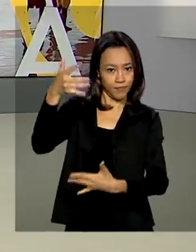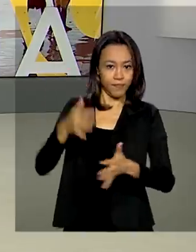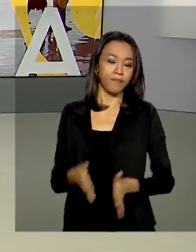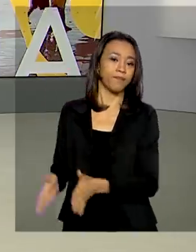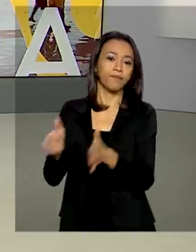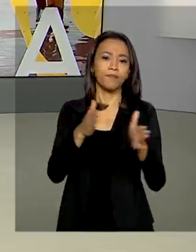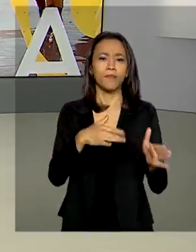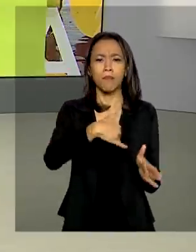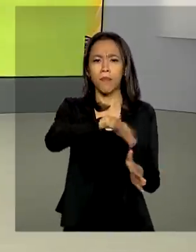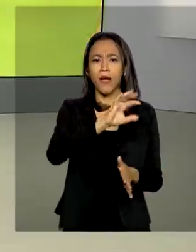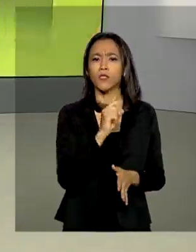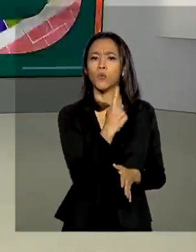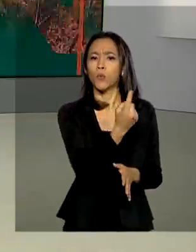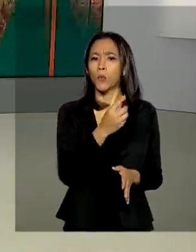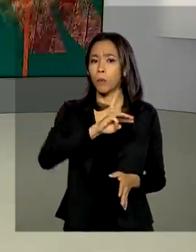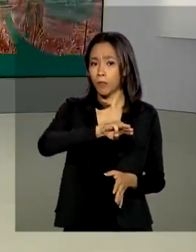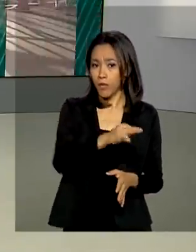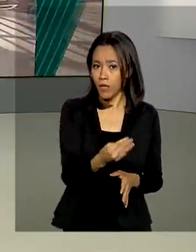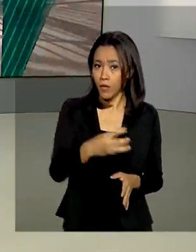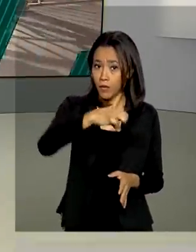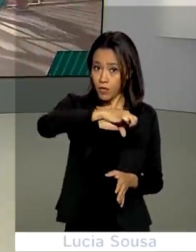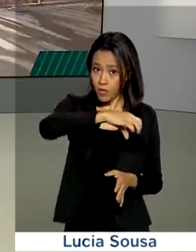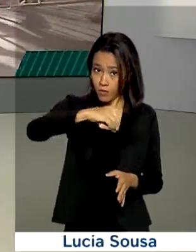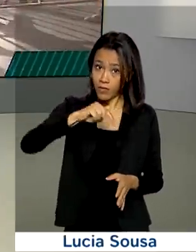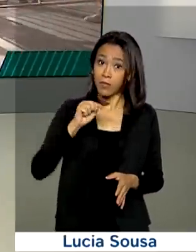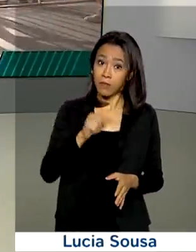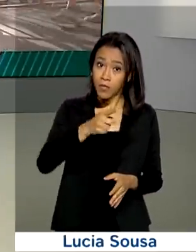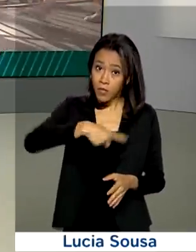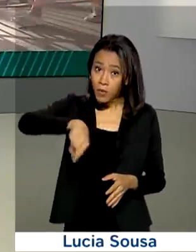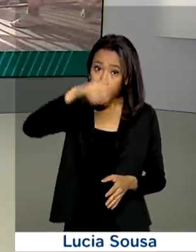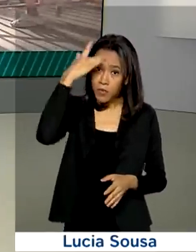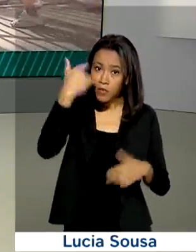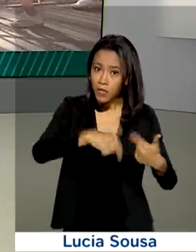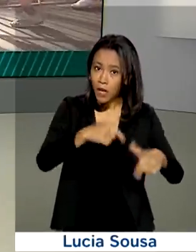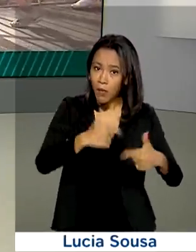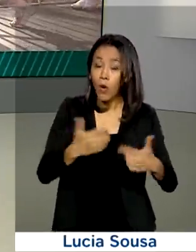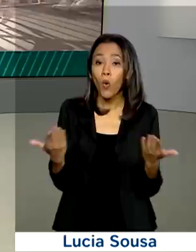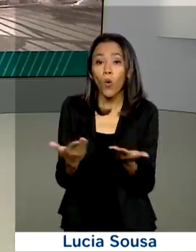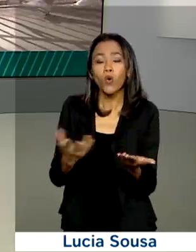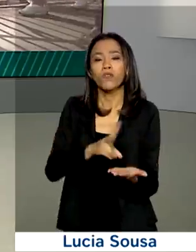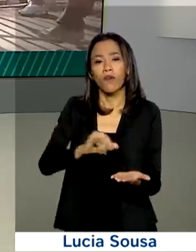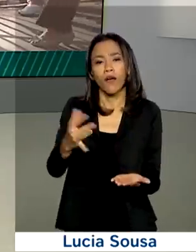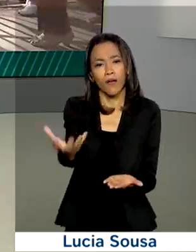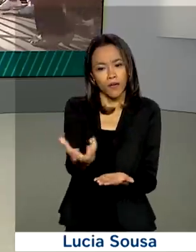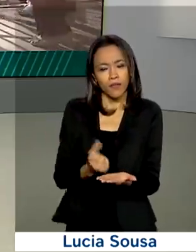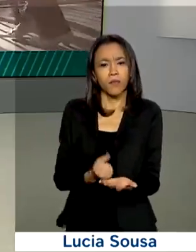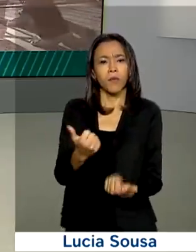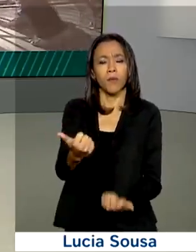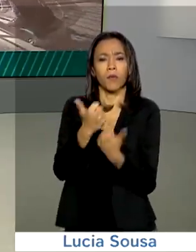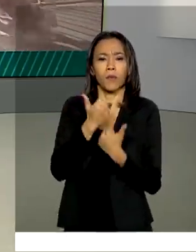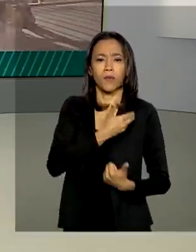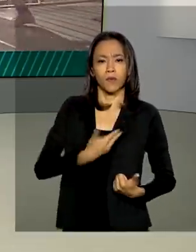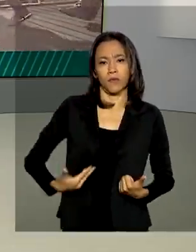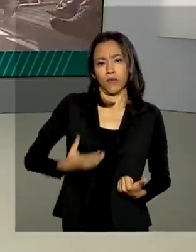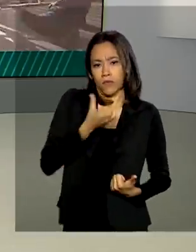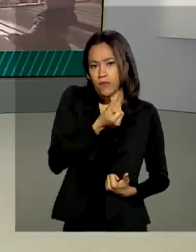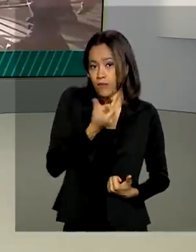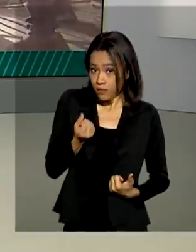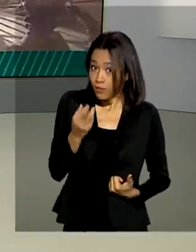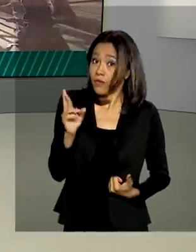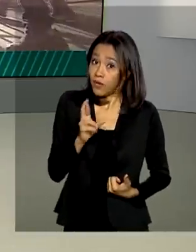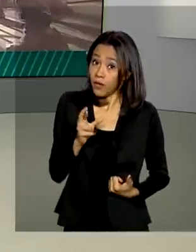Mais 1 milhão e 900 mil trabalhadores vão receber hoje o auxílio emergencial de 600 reais.